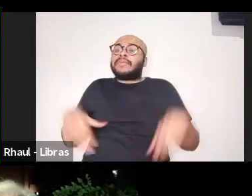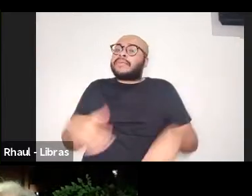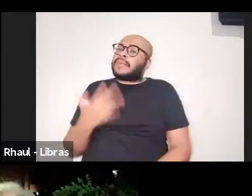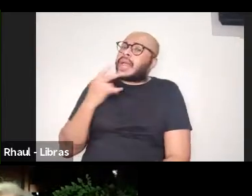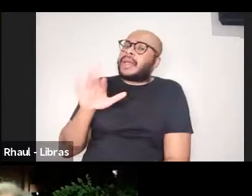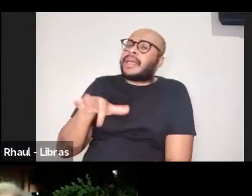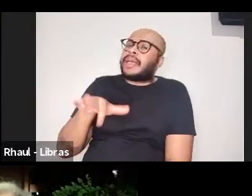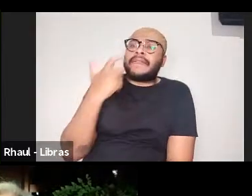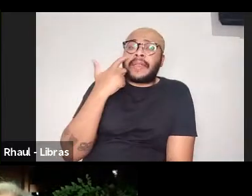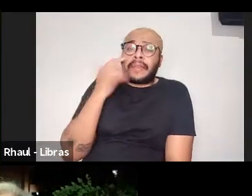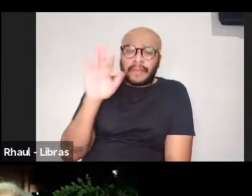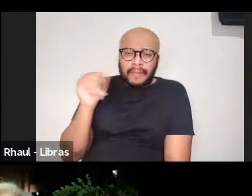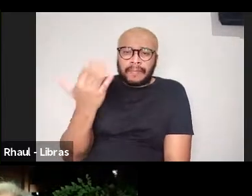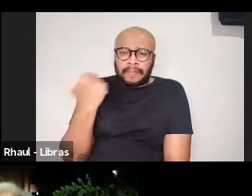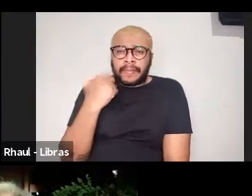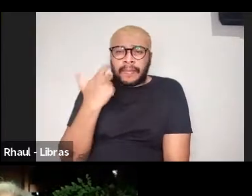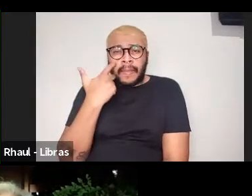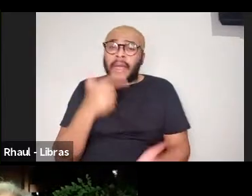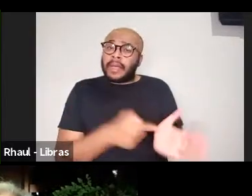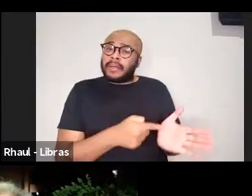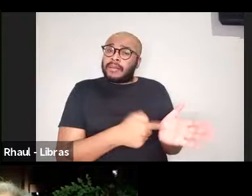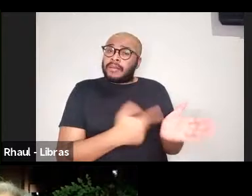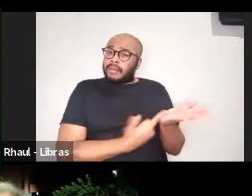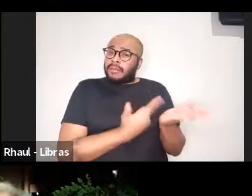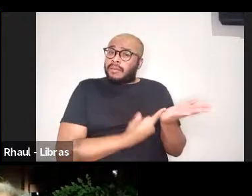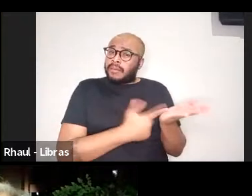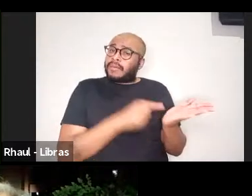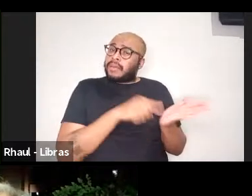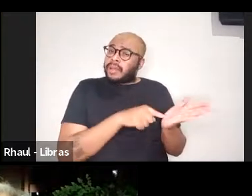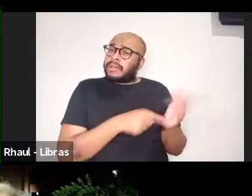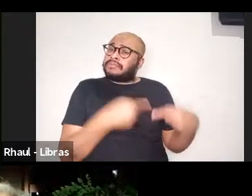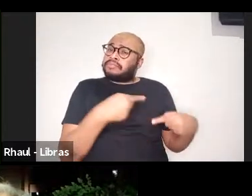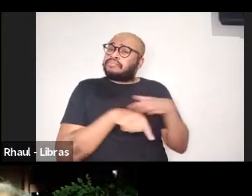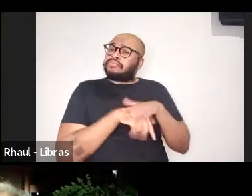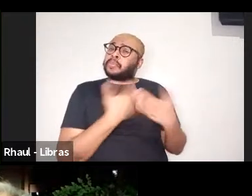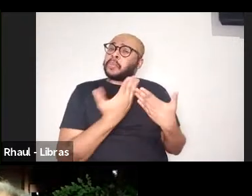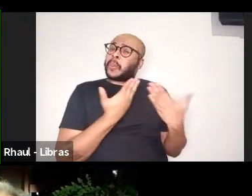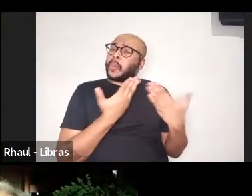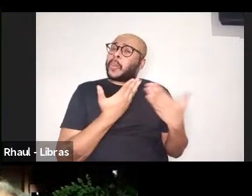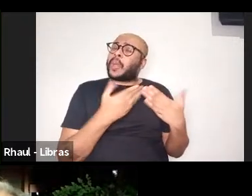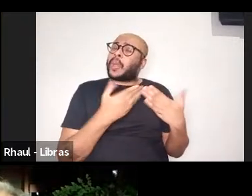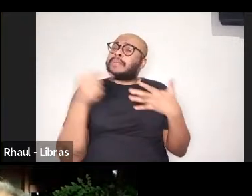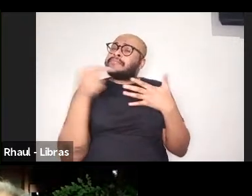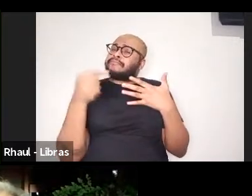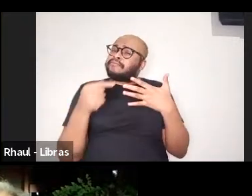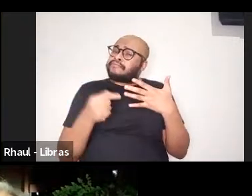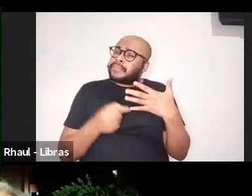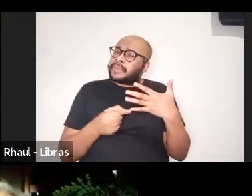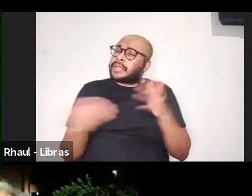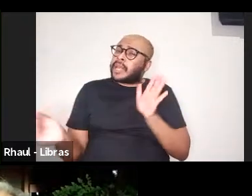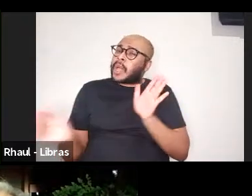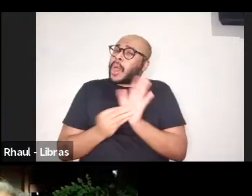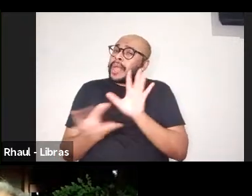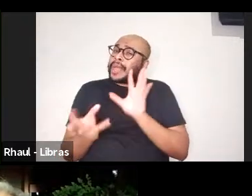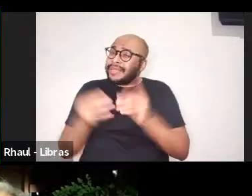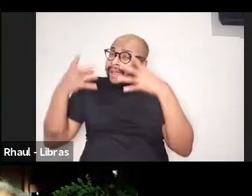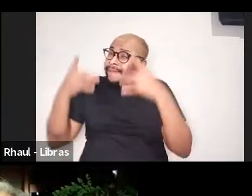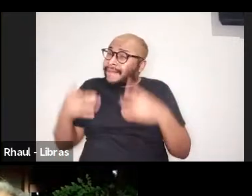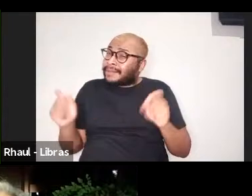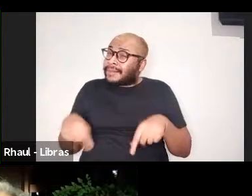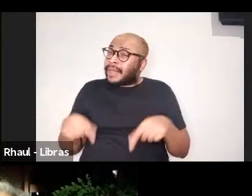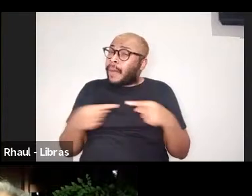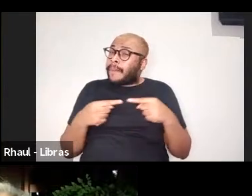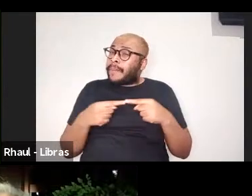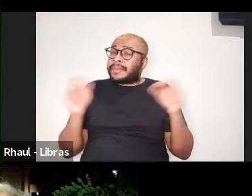escuta, olha só, este livro dialoga com essas questões que estão colocadas aqui. Quer dizer, essa